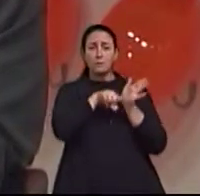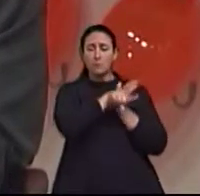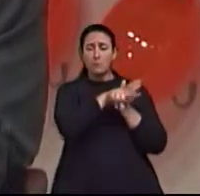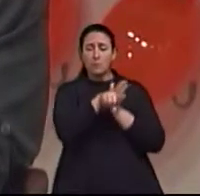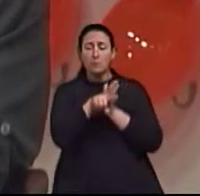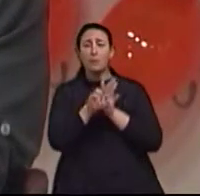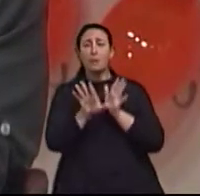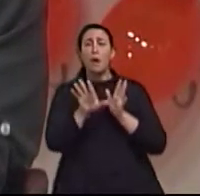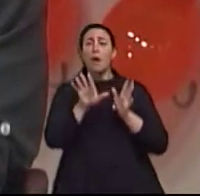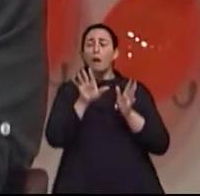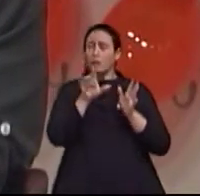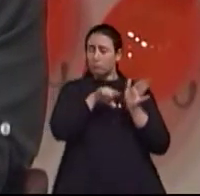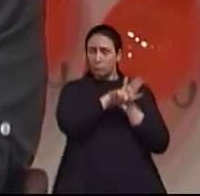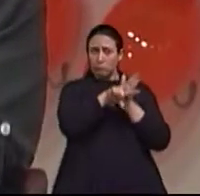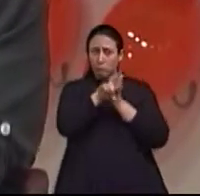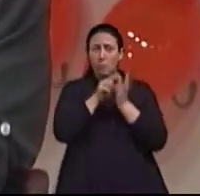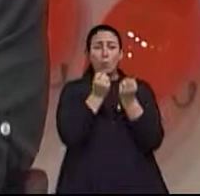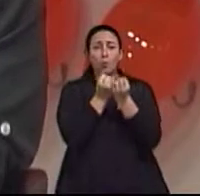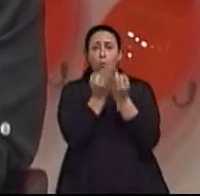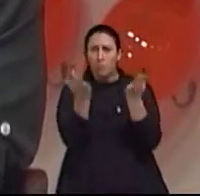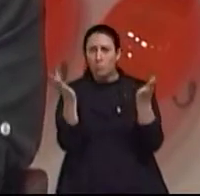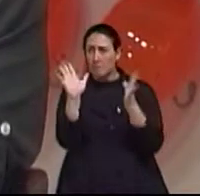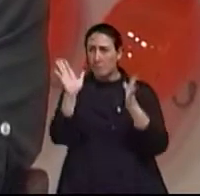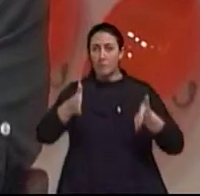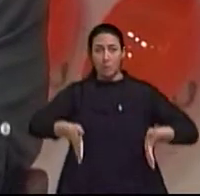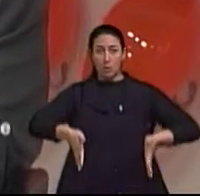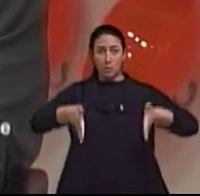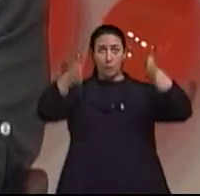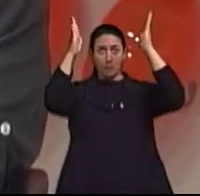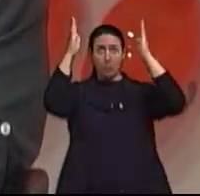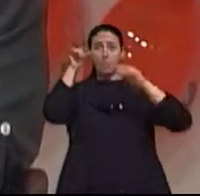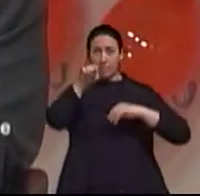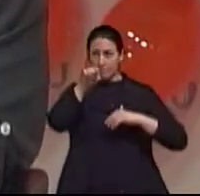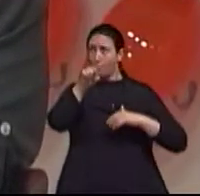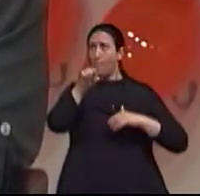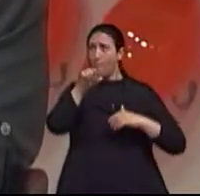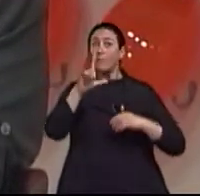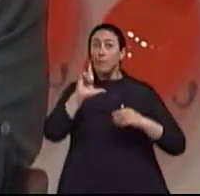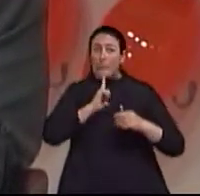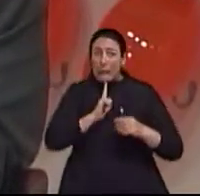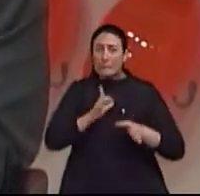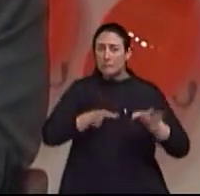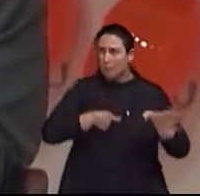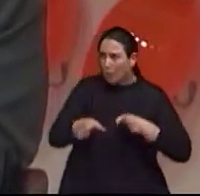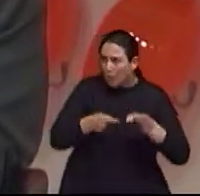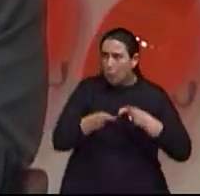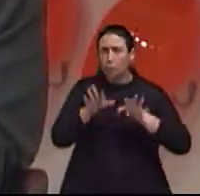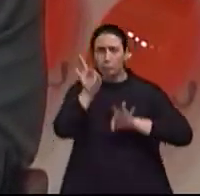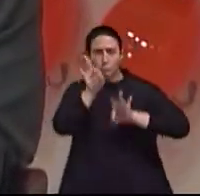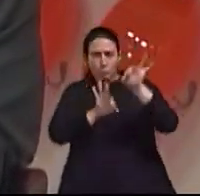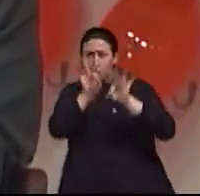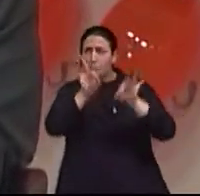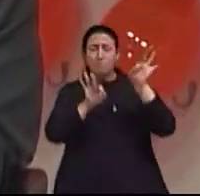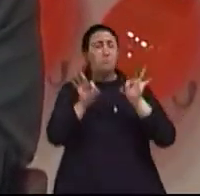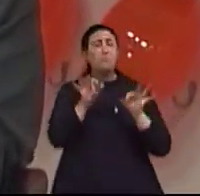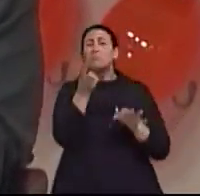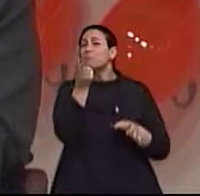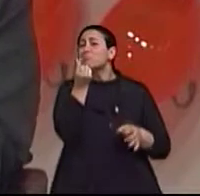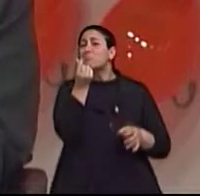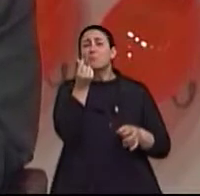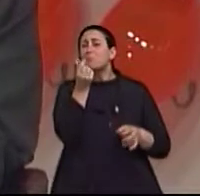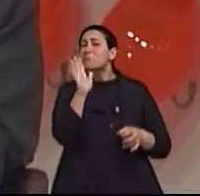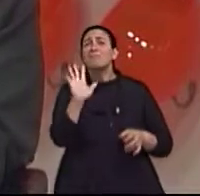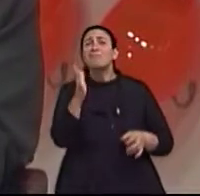dados estatísticos mostram que se uma edificação for construída considerando acessibilidade, ela vai custar no máximo